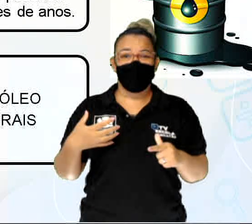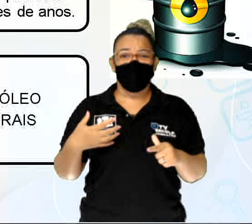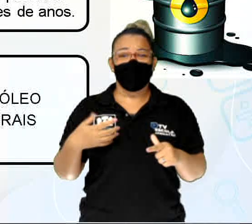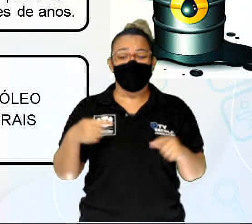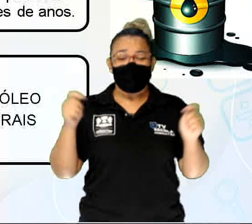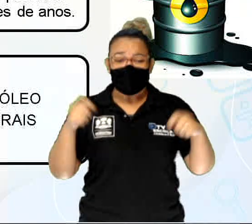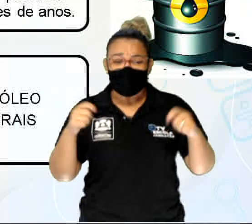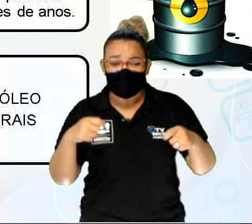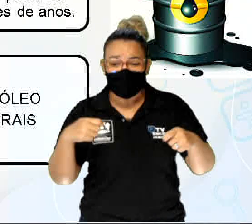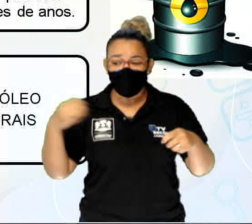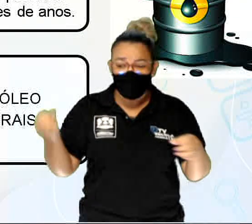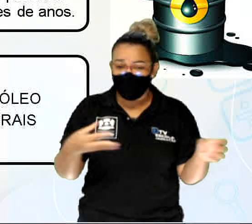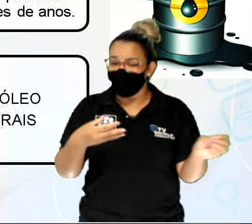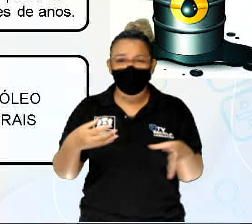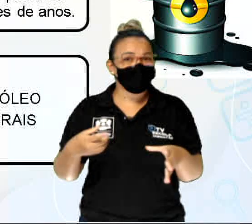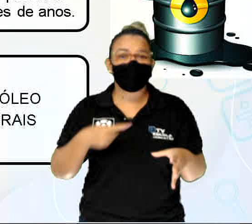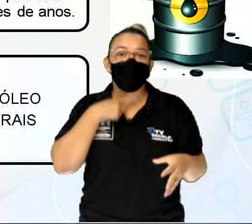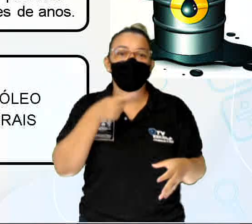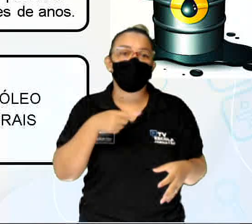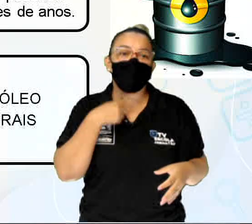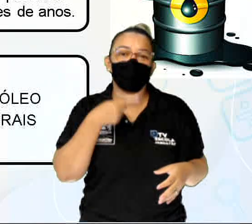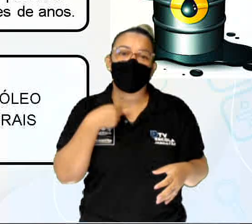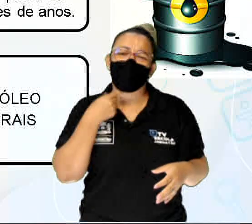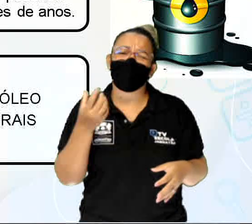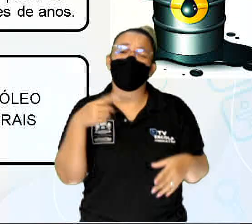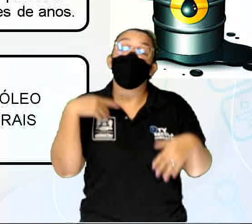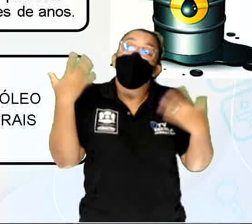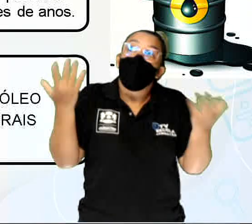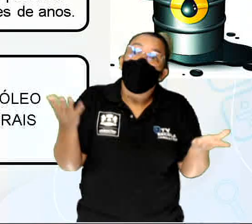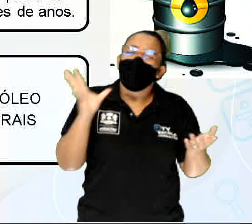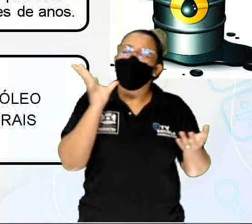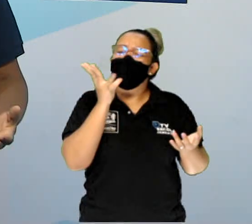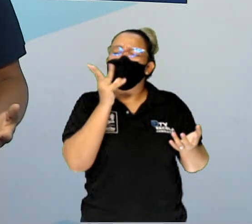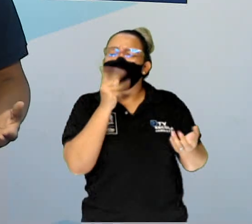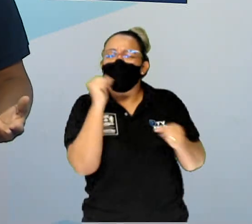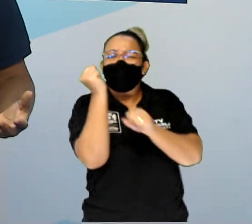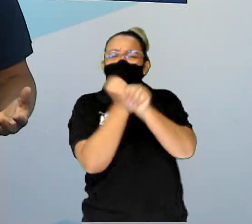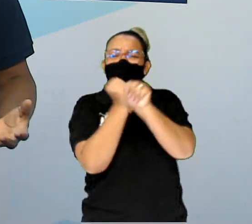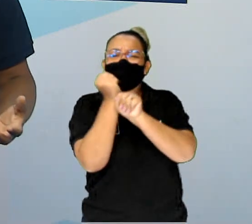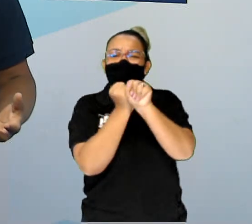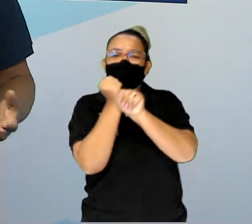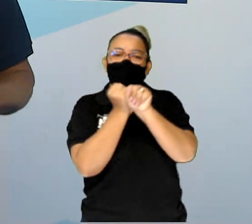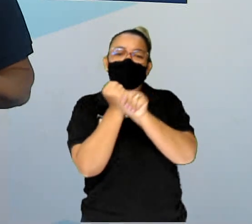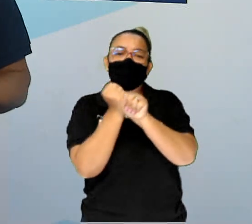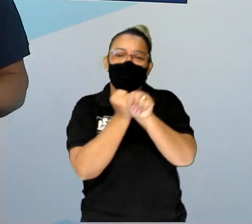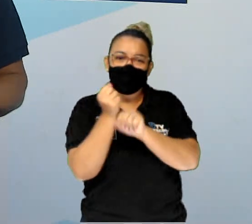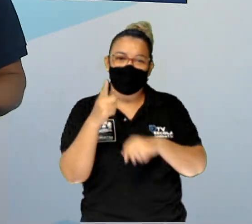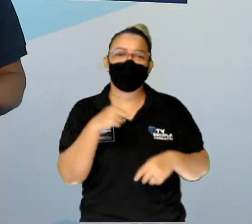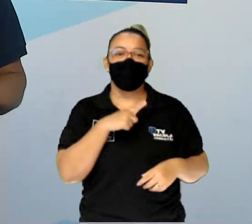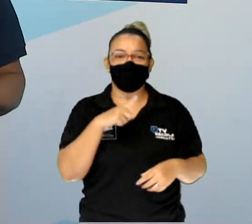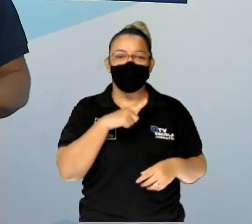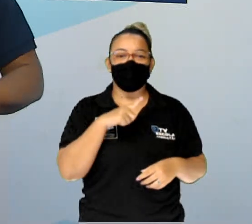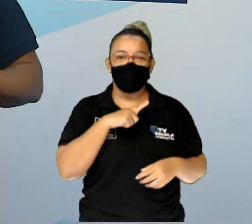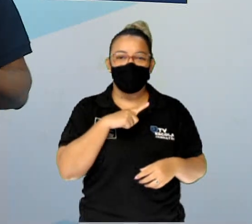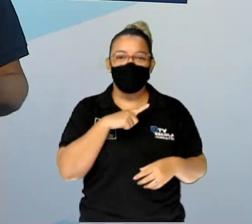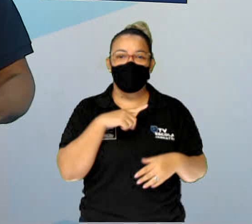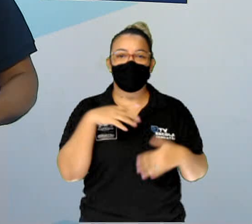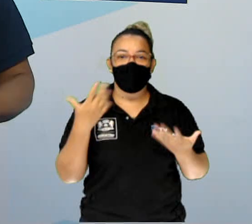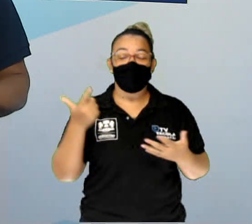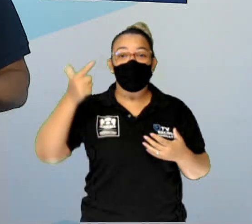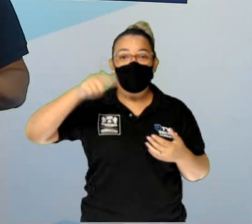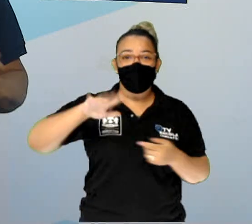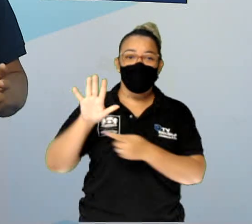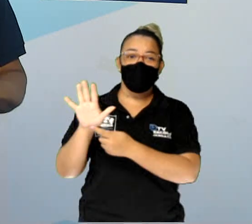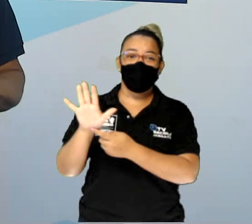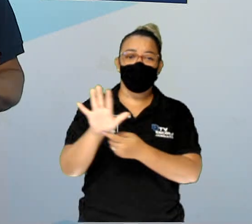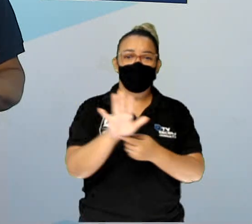capacidade de se renovarem ou demoram muito tempo para realizá-las. Eu trouxe novamente